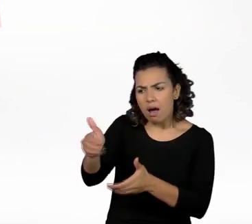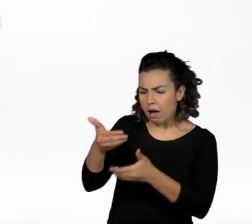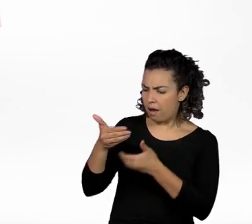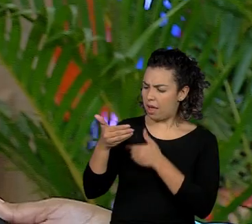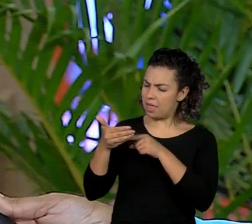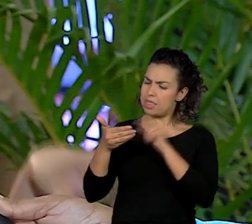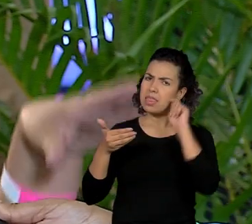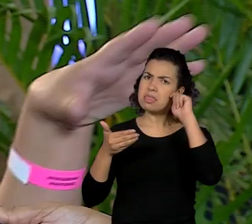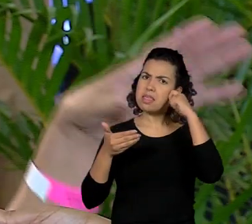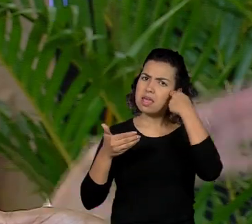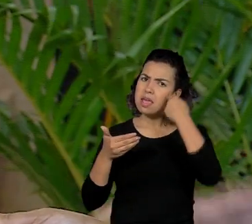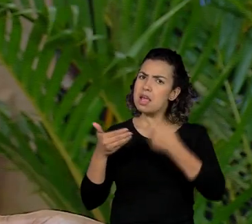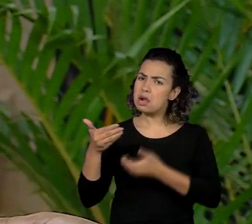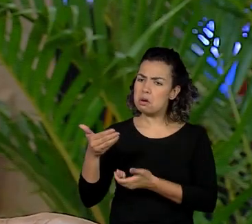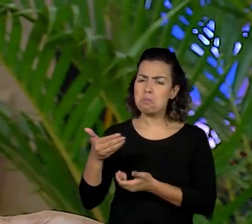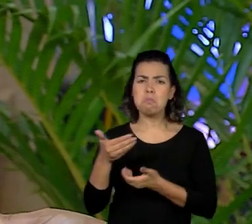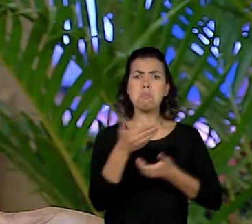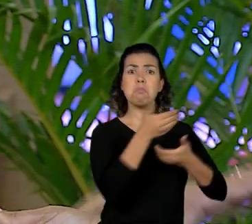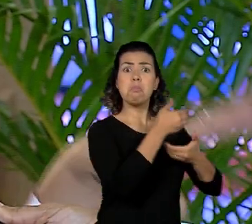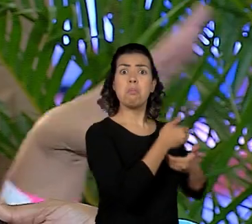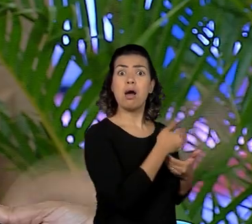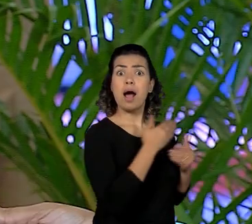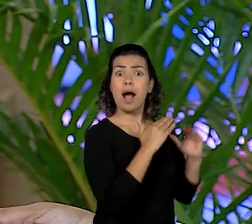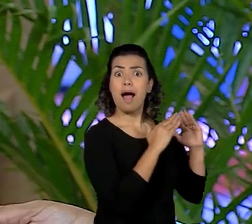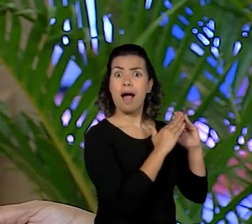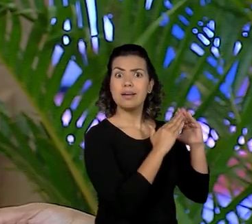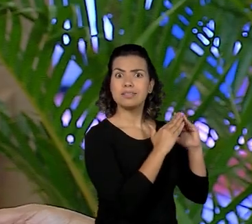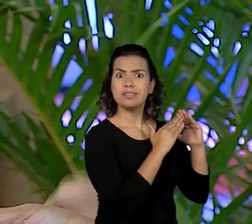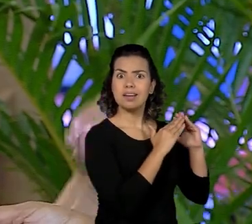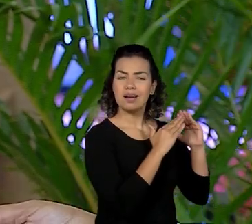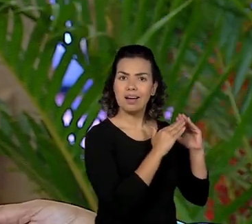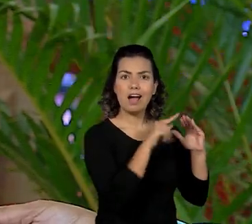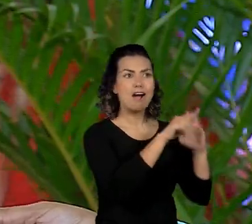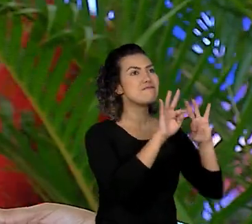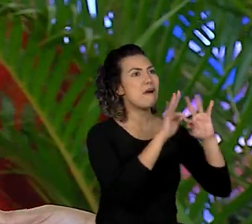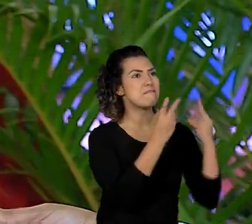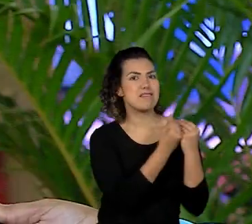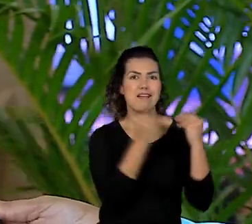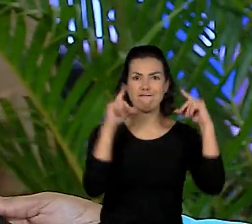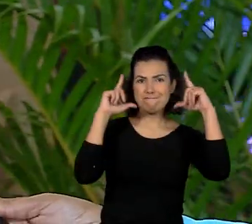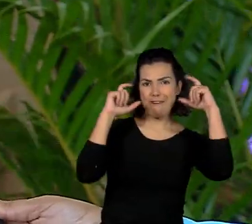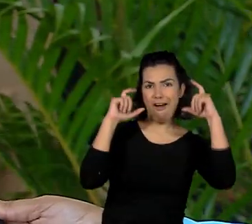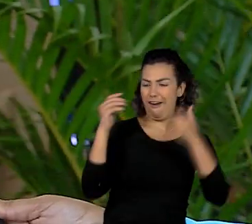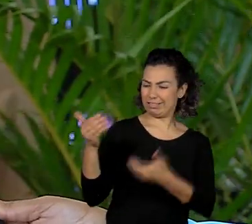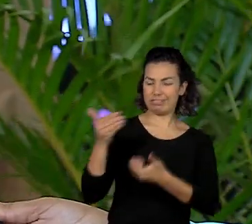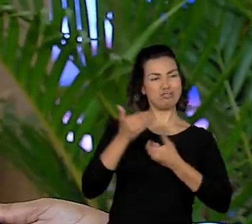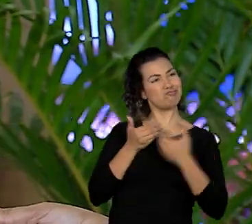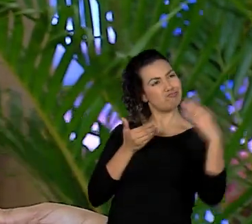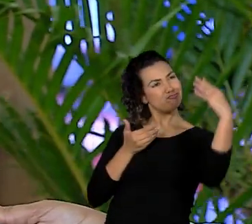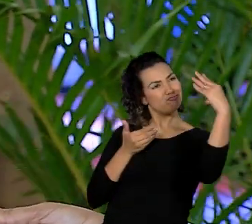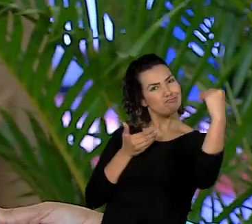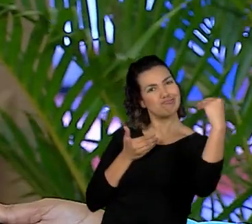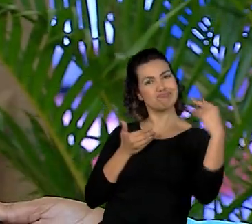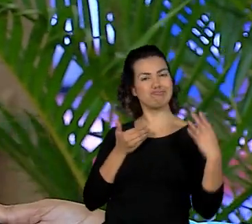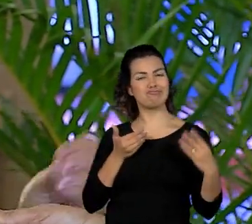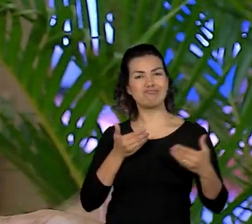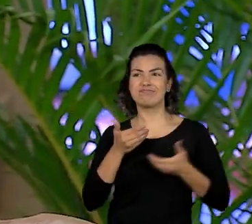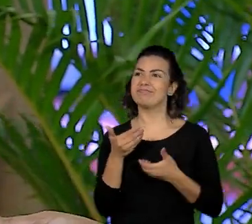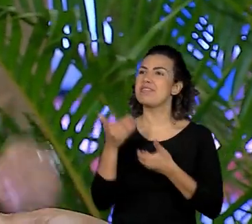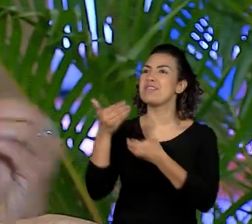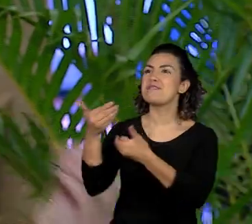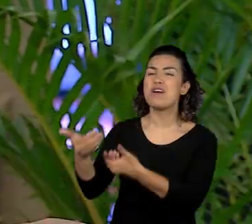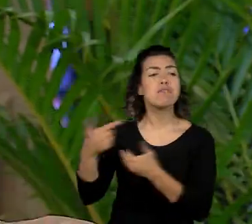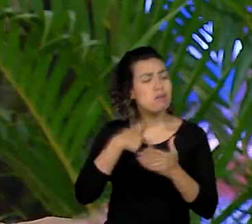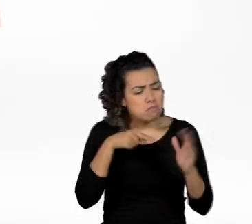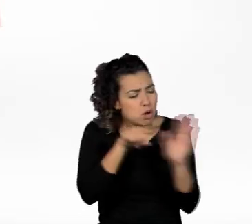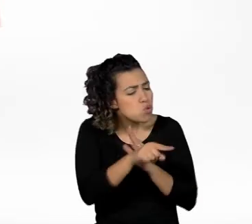escola, levam pra visitar a sua casa e a família tira foto. A gente faz umas perguntinhas, perguntando